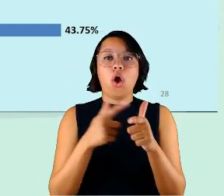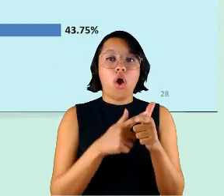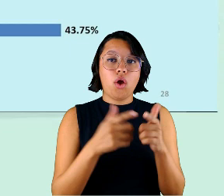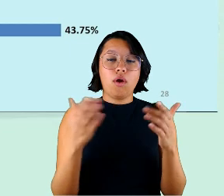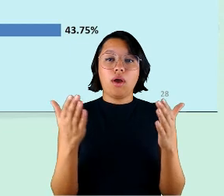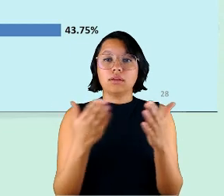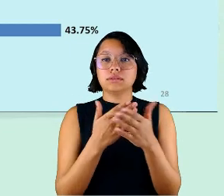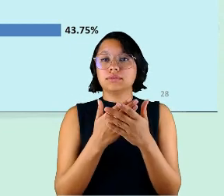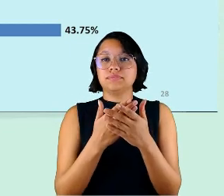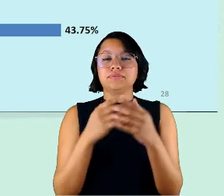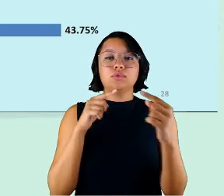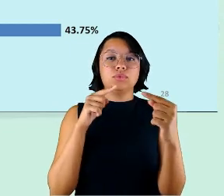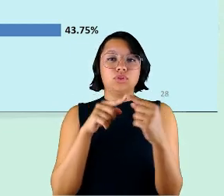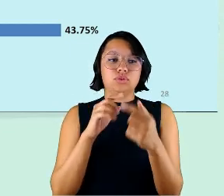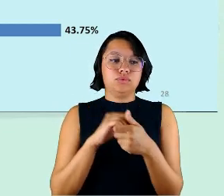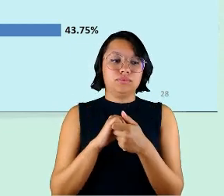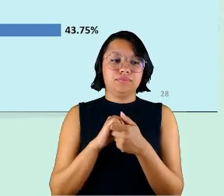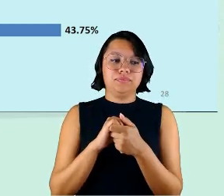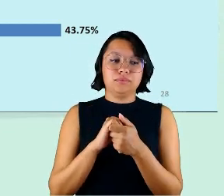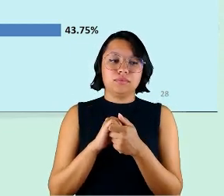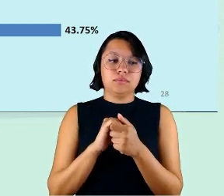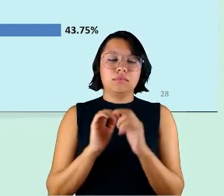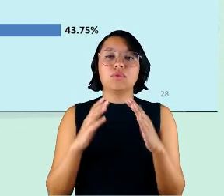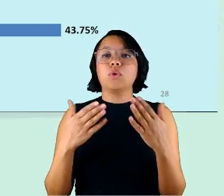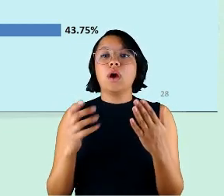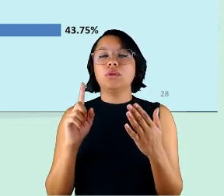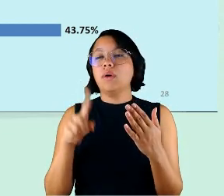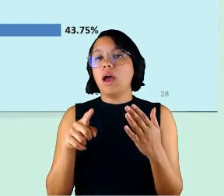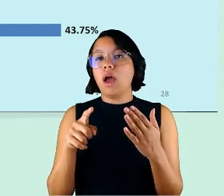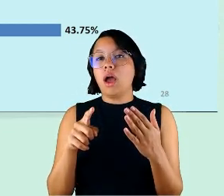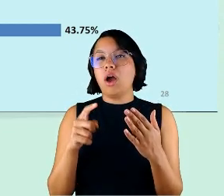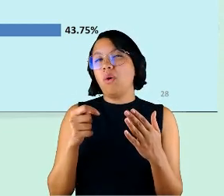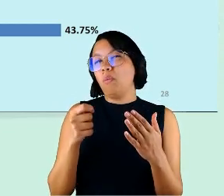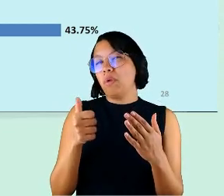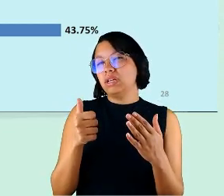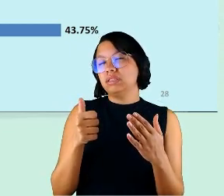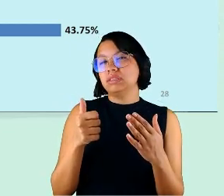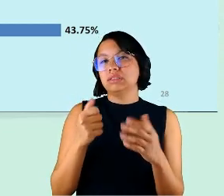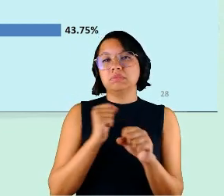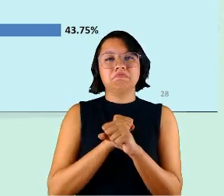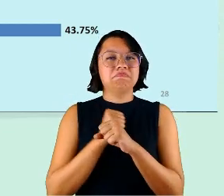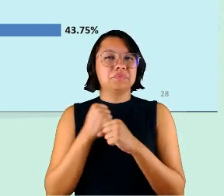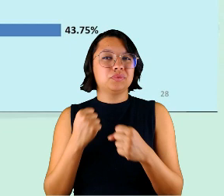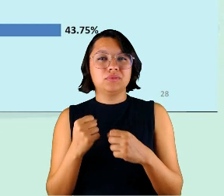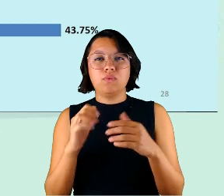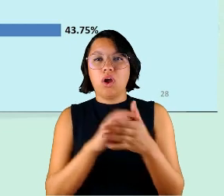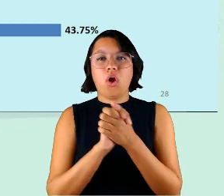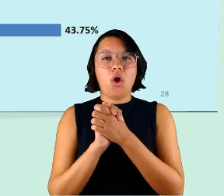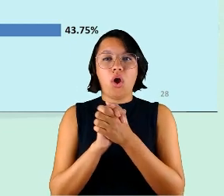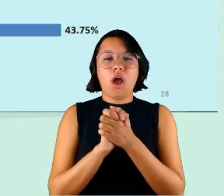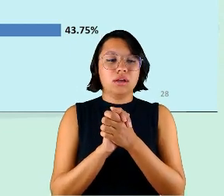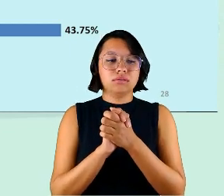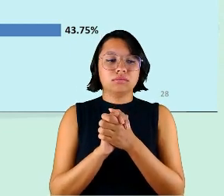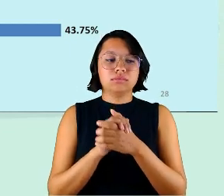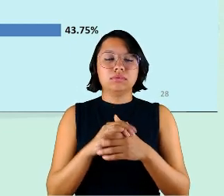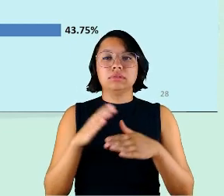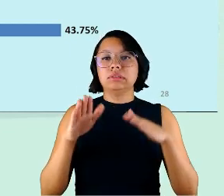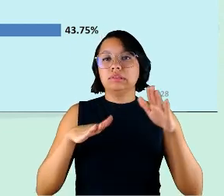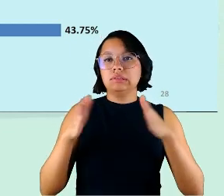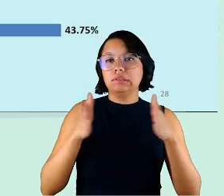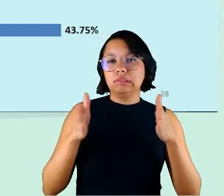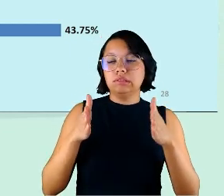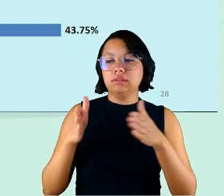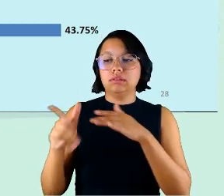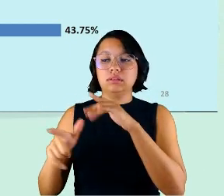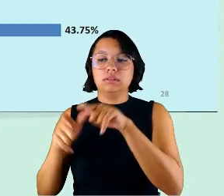essas metas quando era praticamente impossível a conciliação trabalho família nesses casos aqui